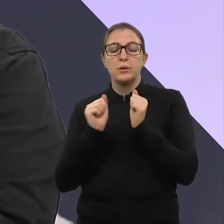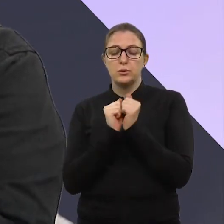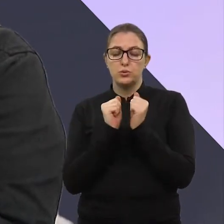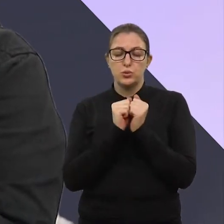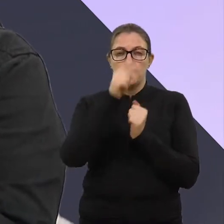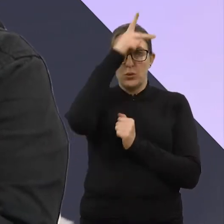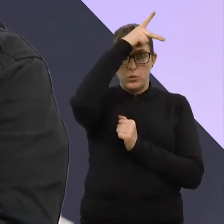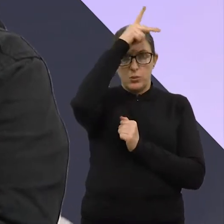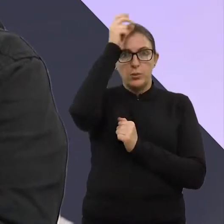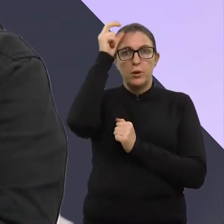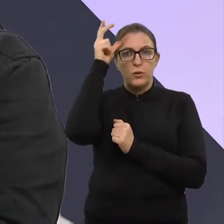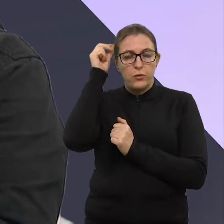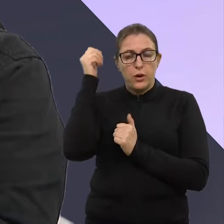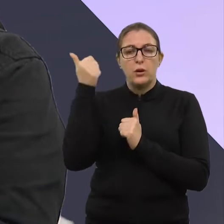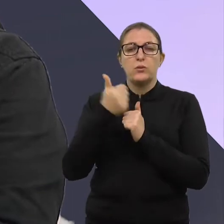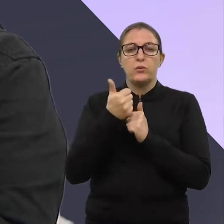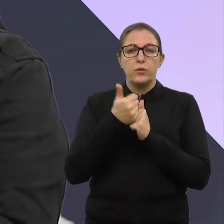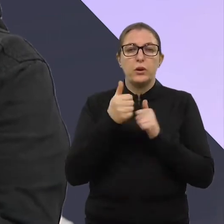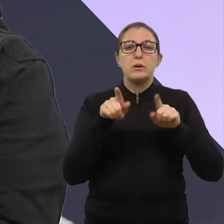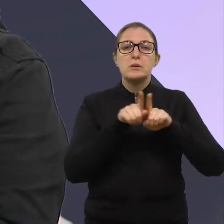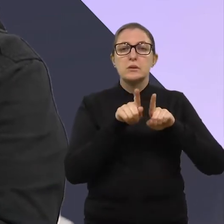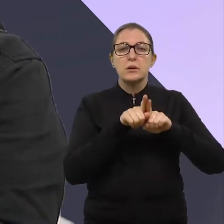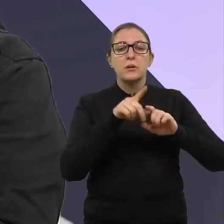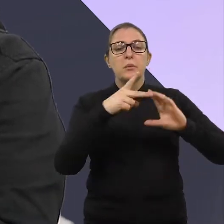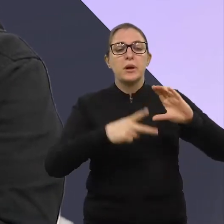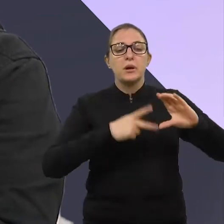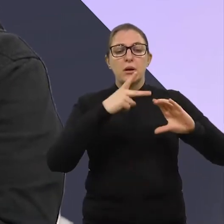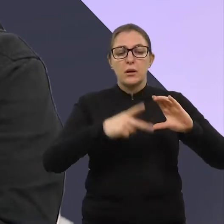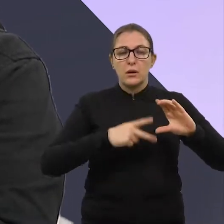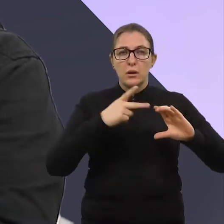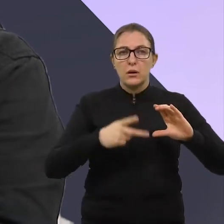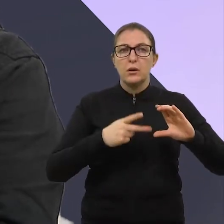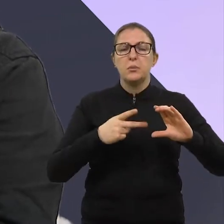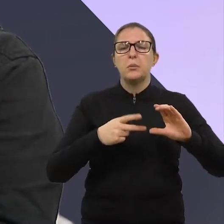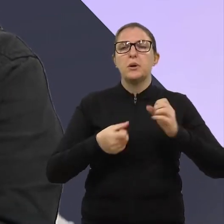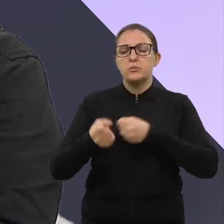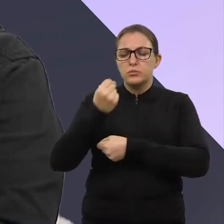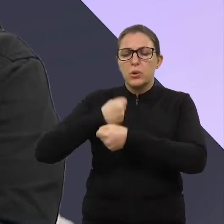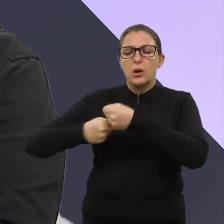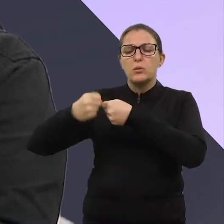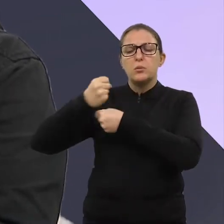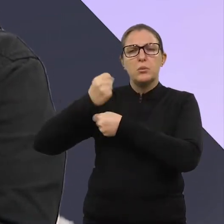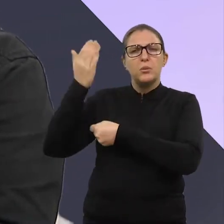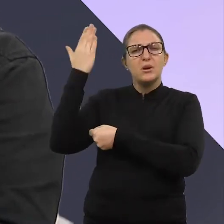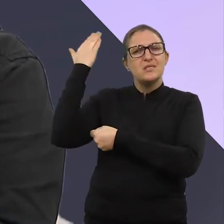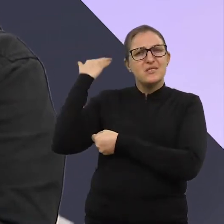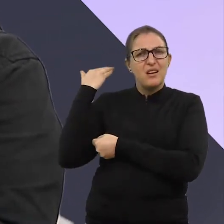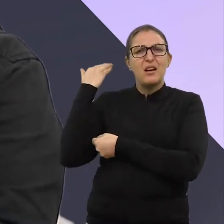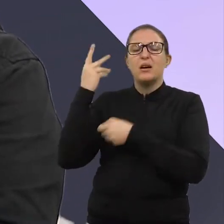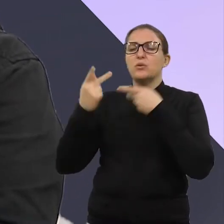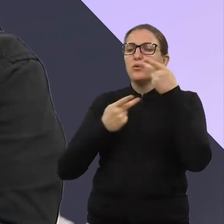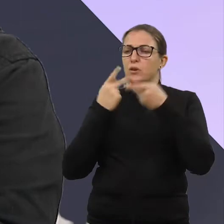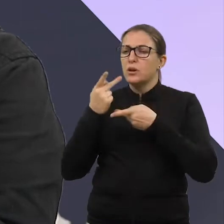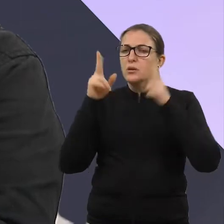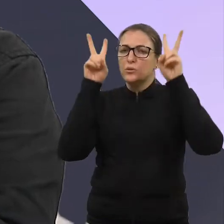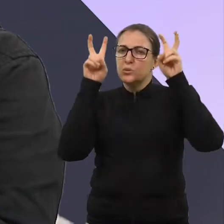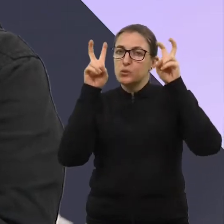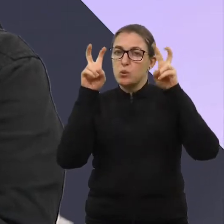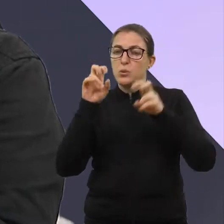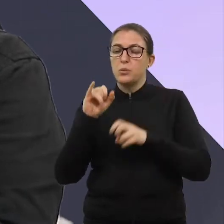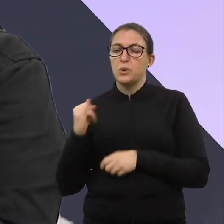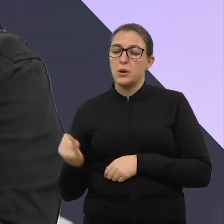Junto com o prefeito, com o vice-prefeito, né? Com a própria Câmara de Vereadores, né? Desde o ano passado, falando da importância do FAAS, né? Conseguimos